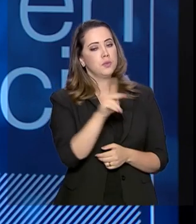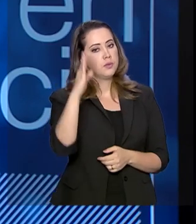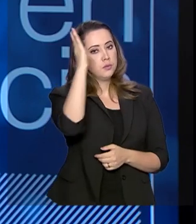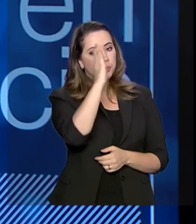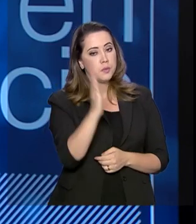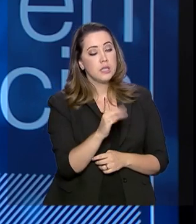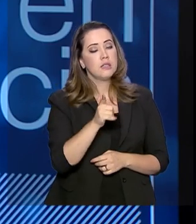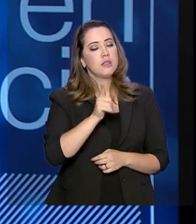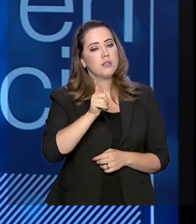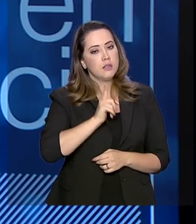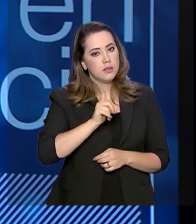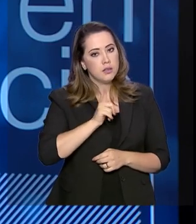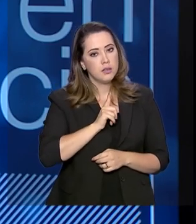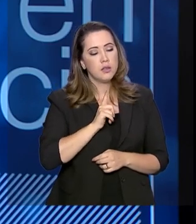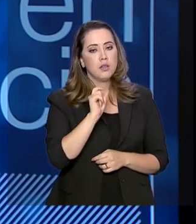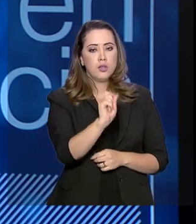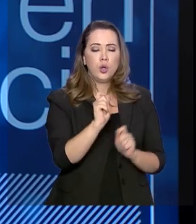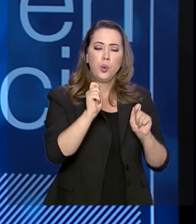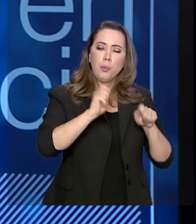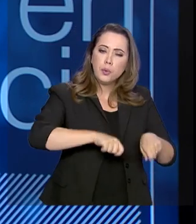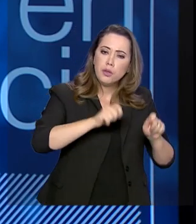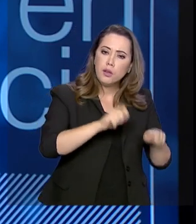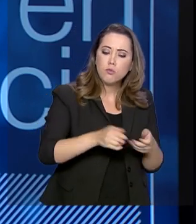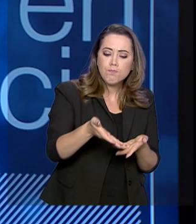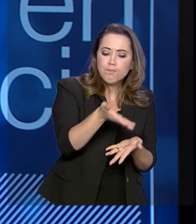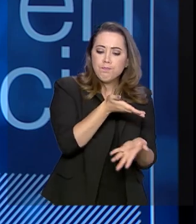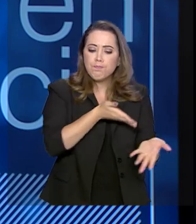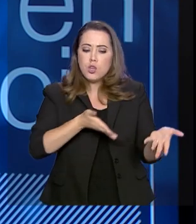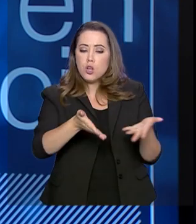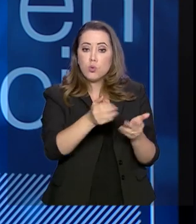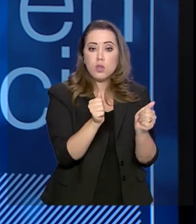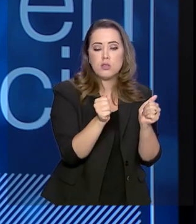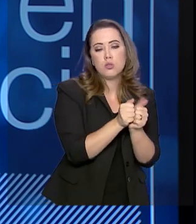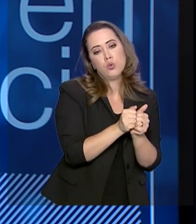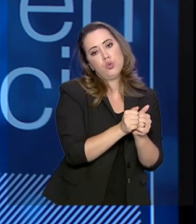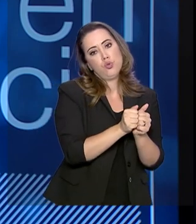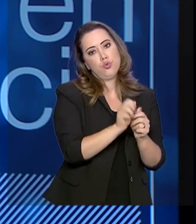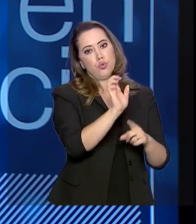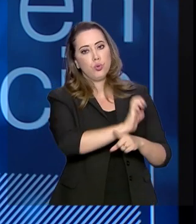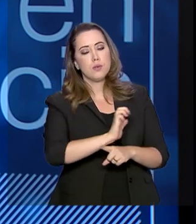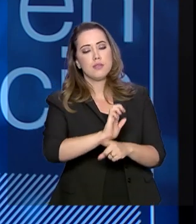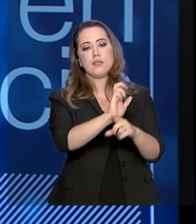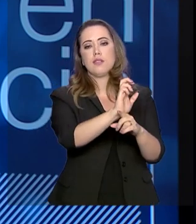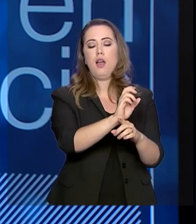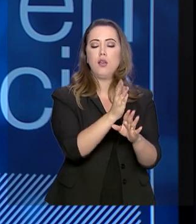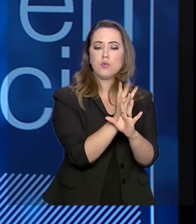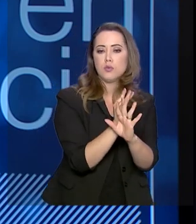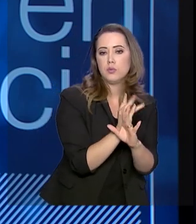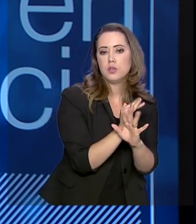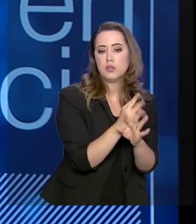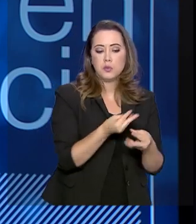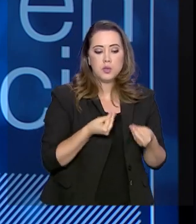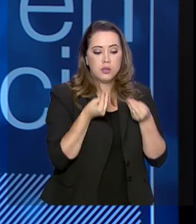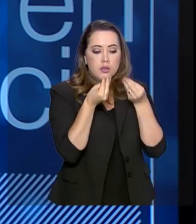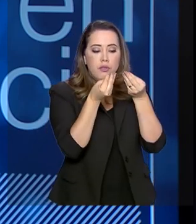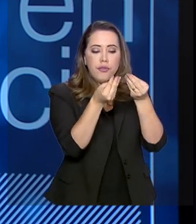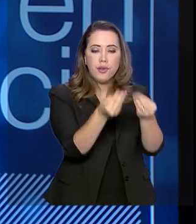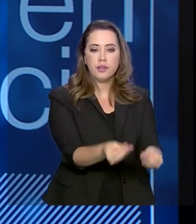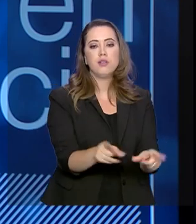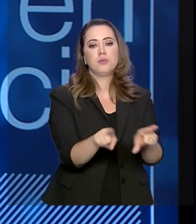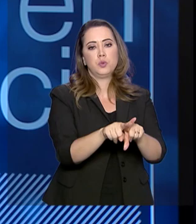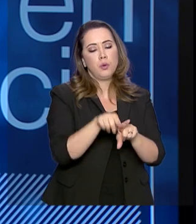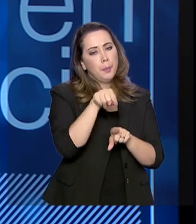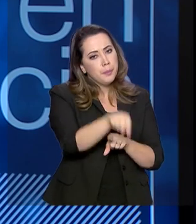quem tem aí a competência da articulação federativa. E ela tem levado aos municípios